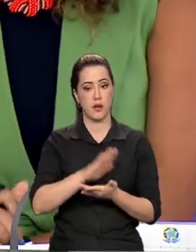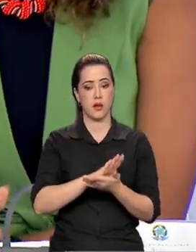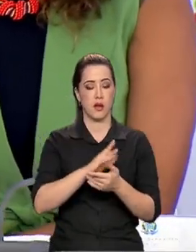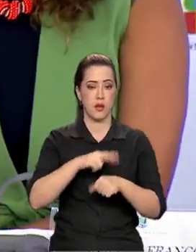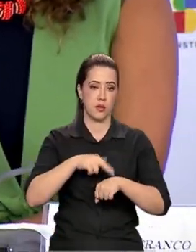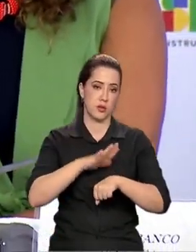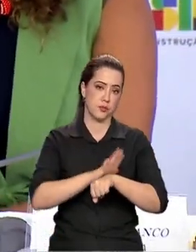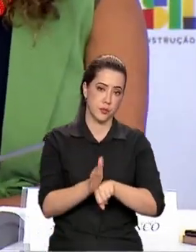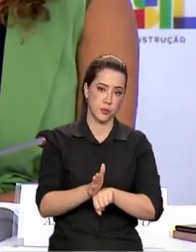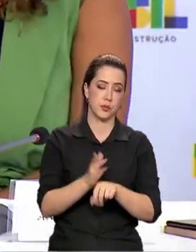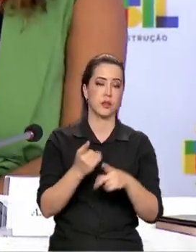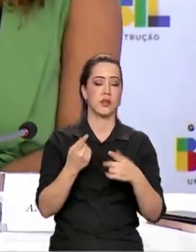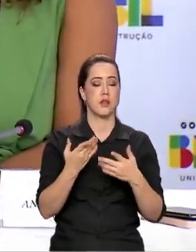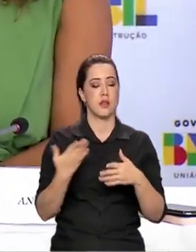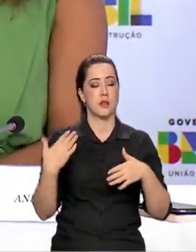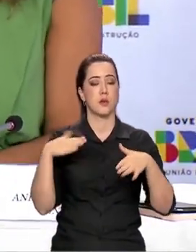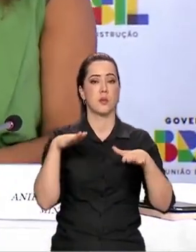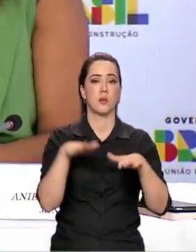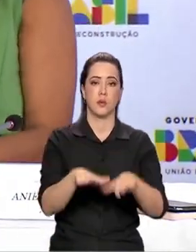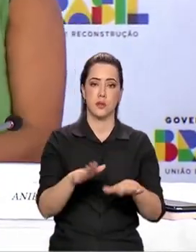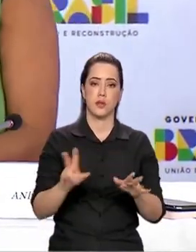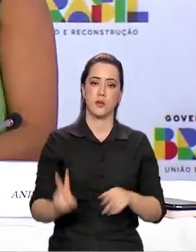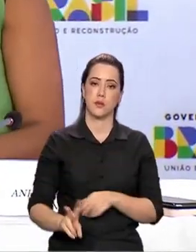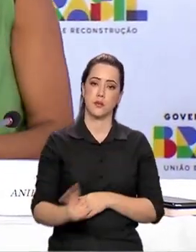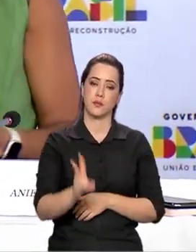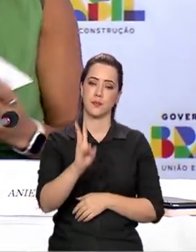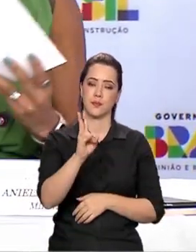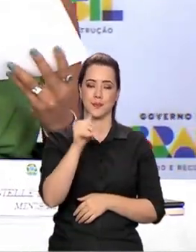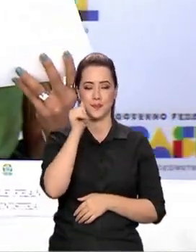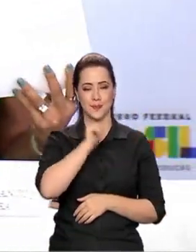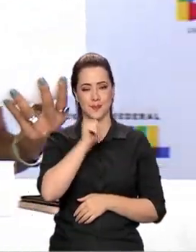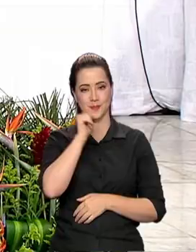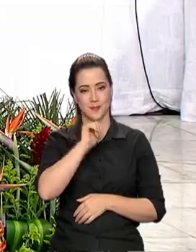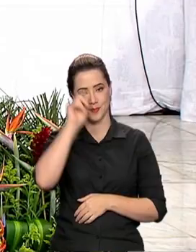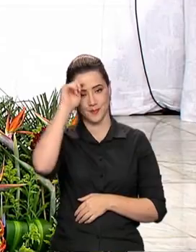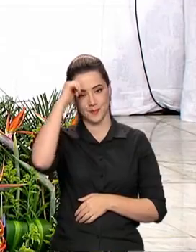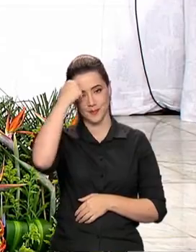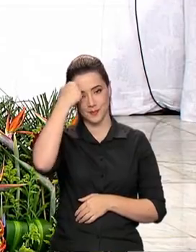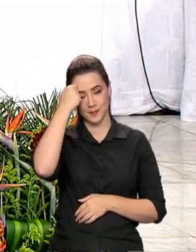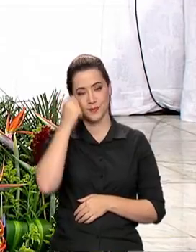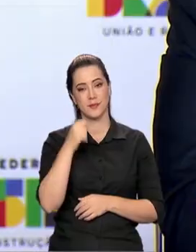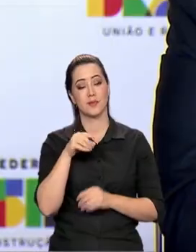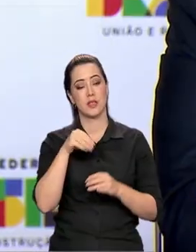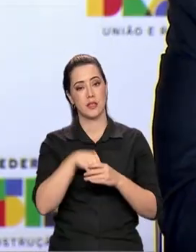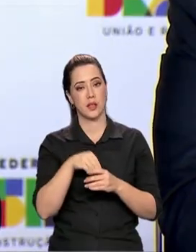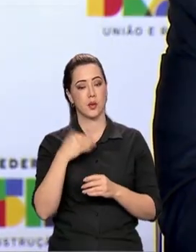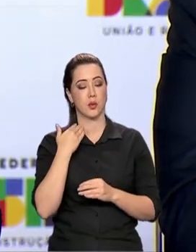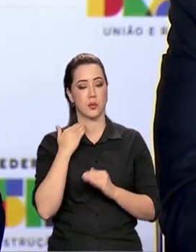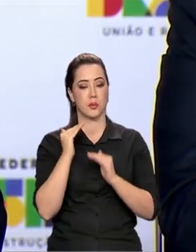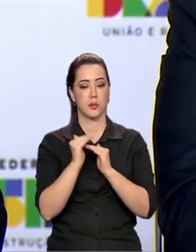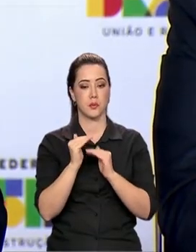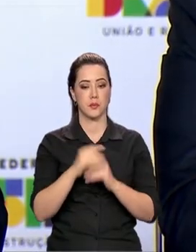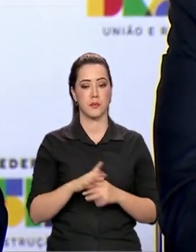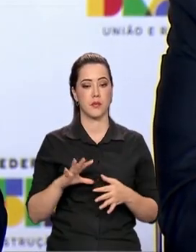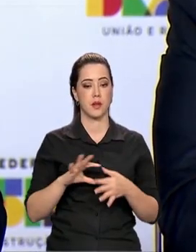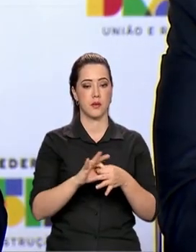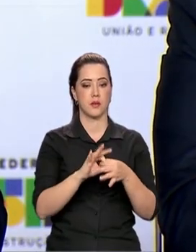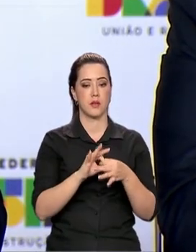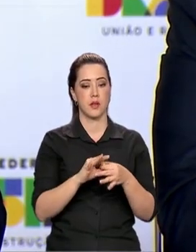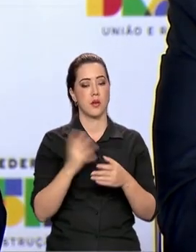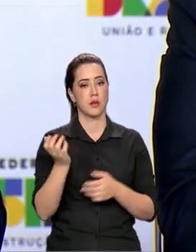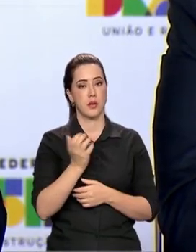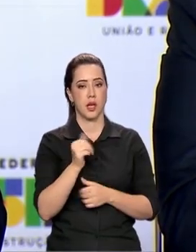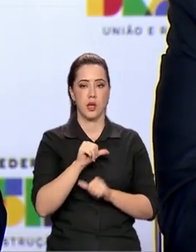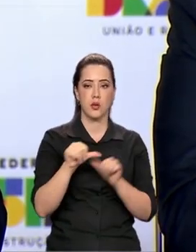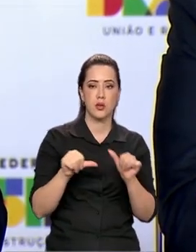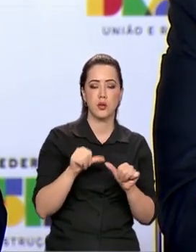e incentivar a inclusão e a valorização das mulheres negras na estatal. A parceria prevê a troca